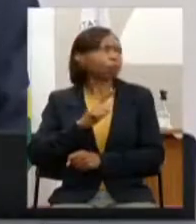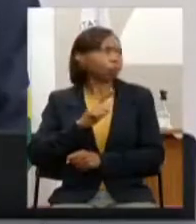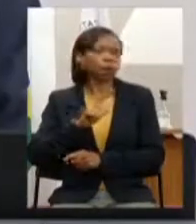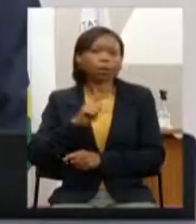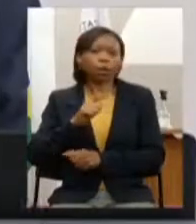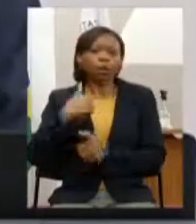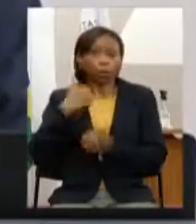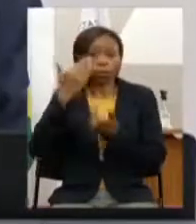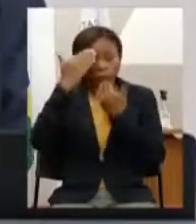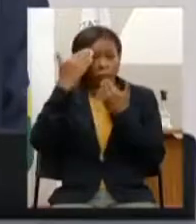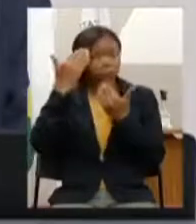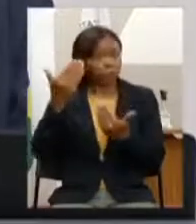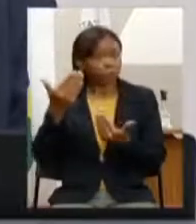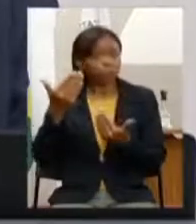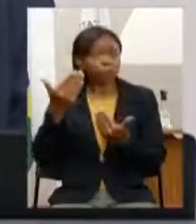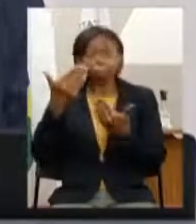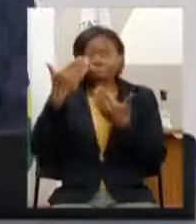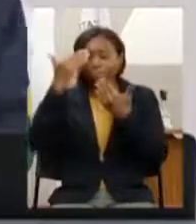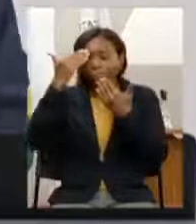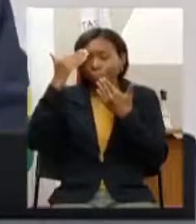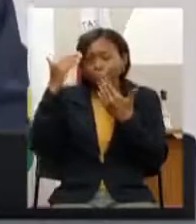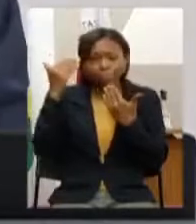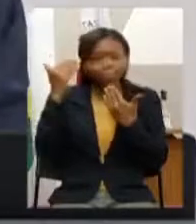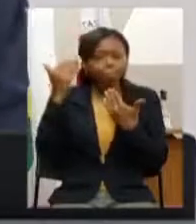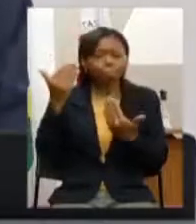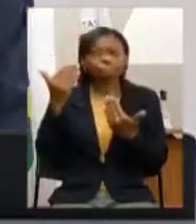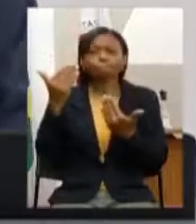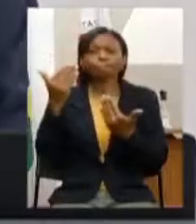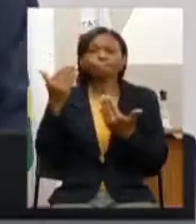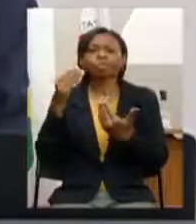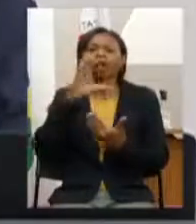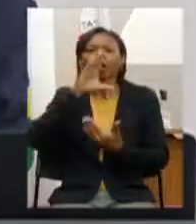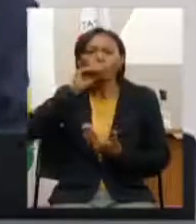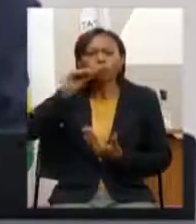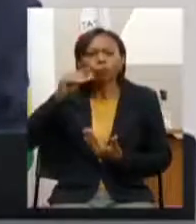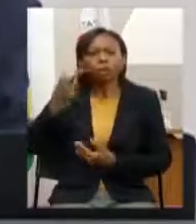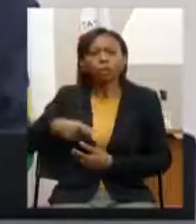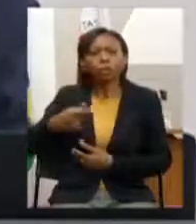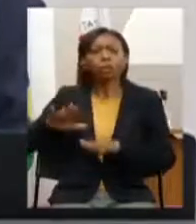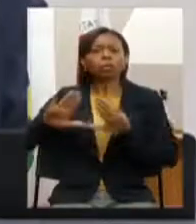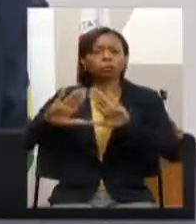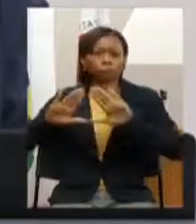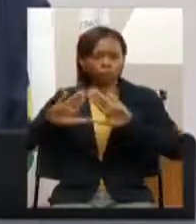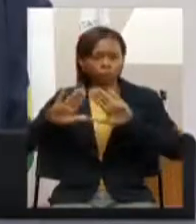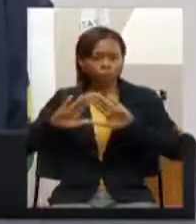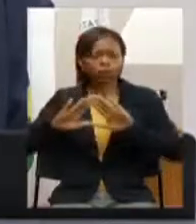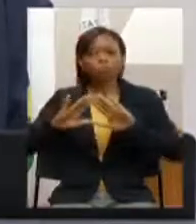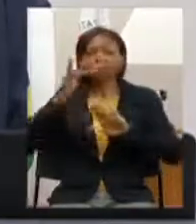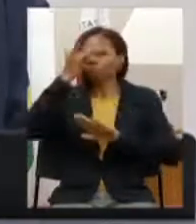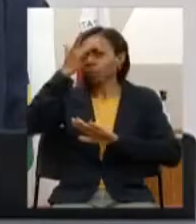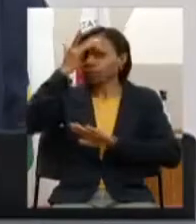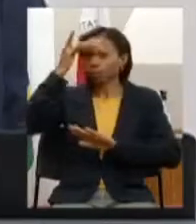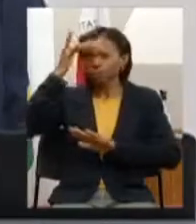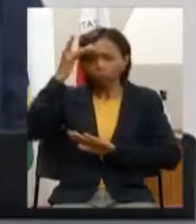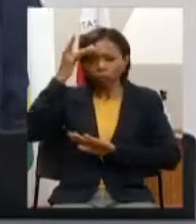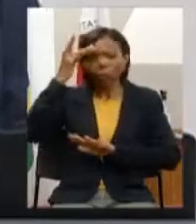aqui eu quero agradecer imensamente aos servidores dessa casa aos servidores que